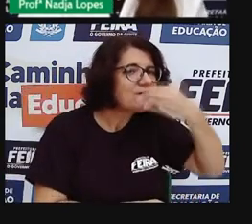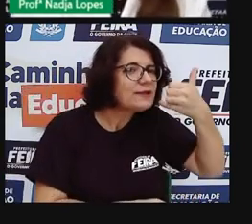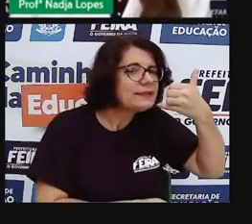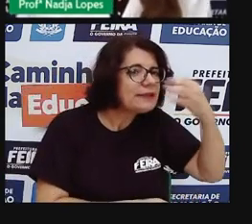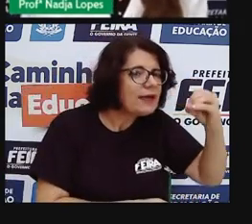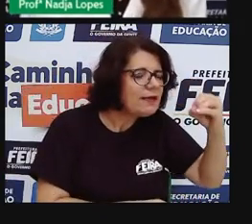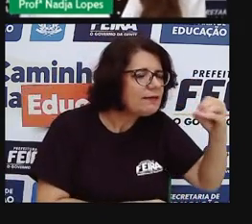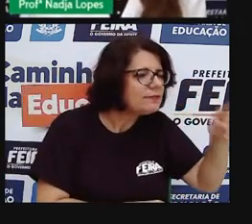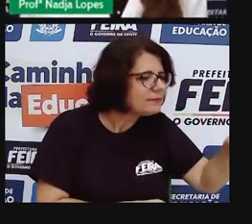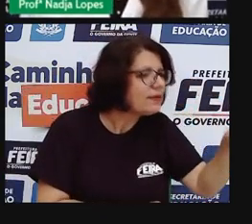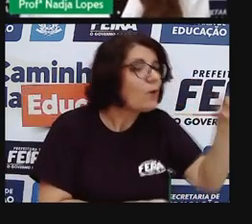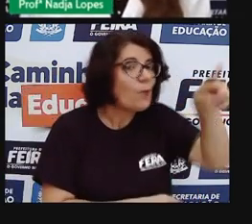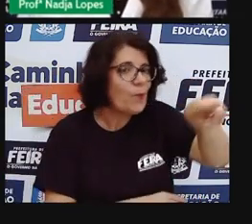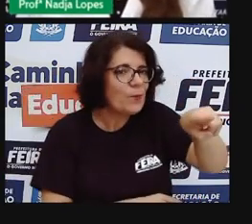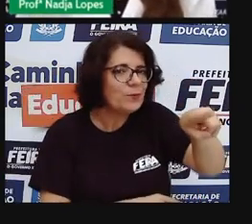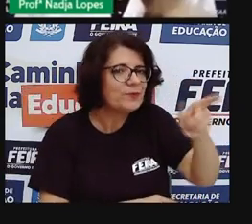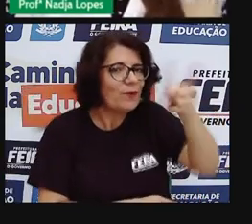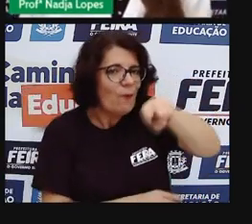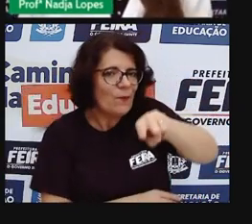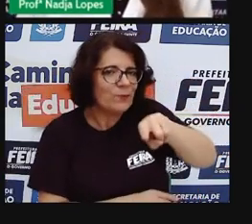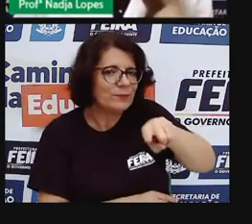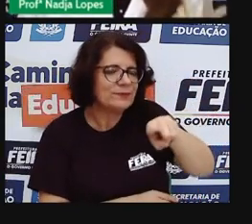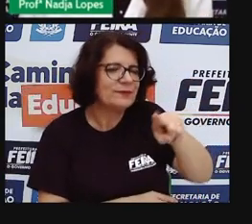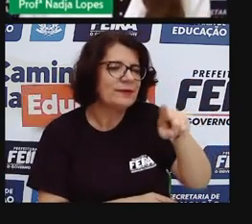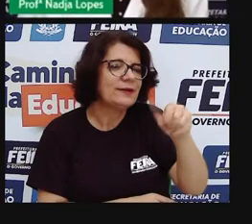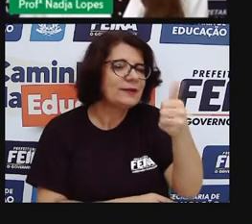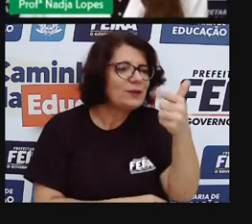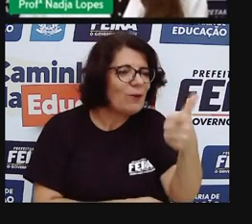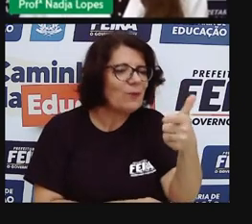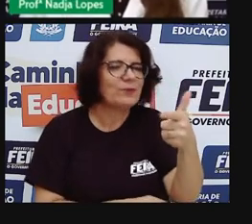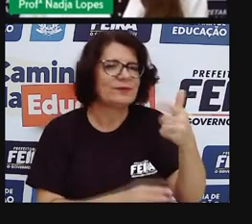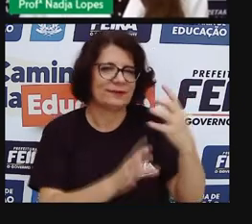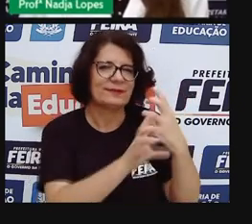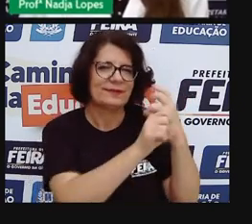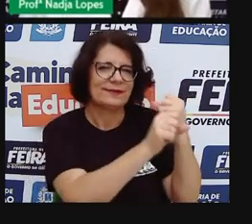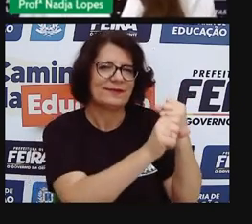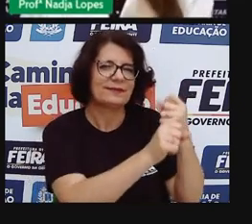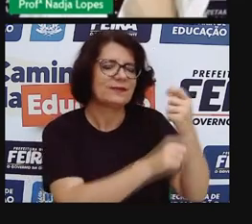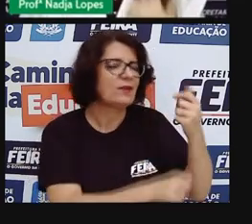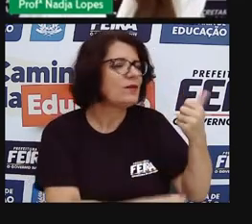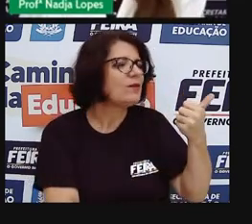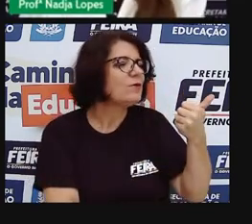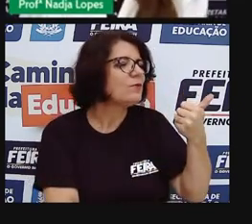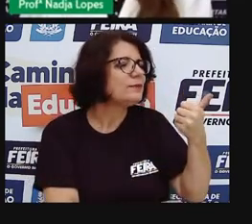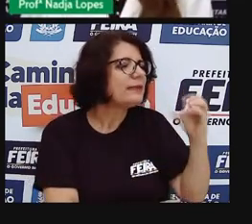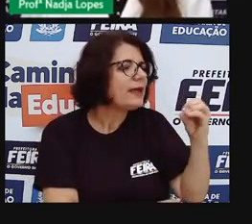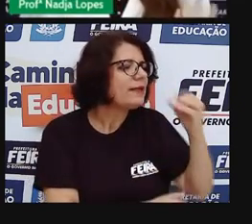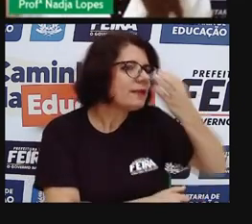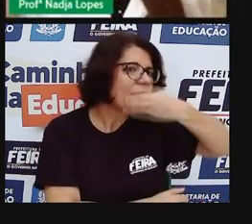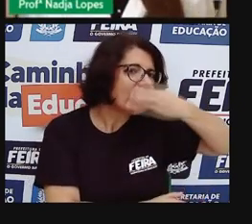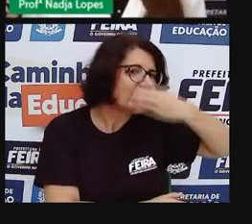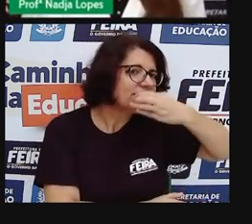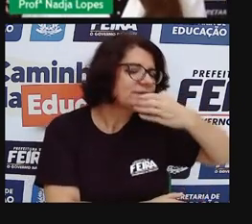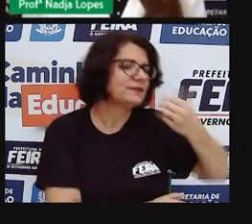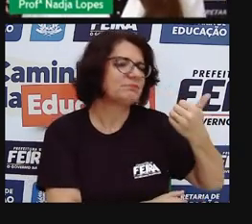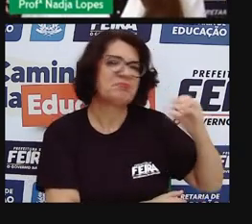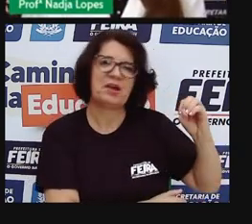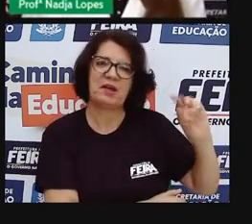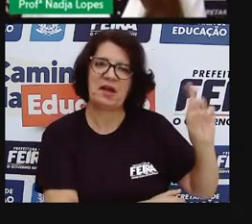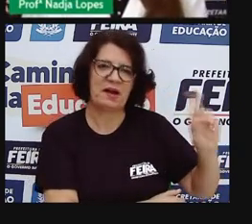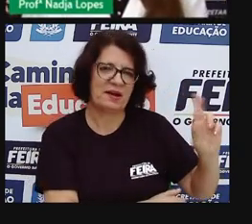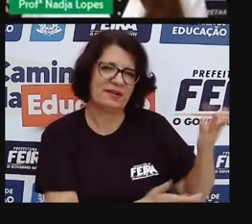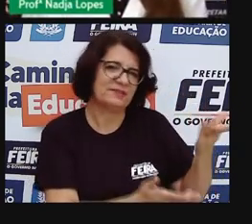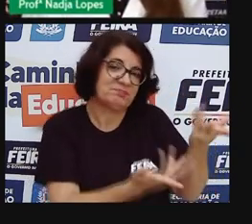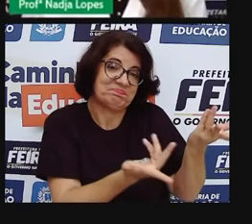outra banca já são 12, então, a gente tem essa possibilidade de procurar. Tem um acesso fácil, porque, geralmente, as feiras,